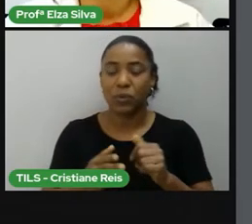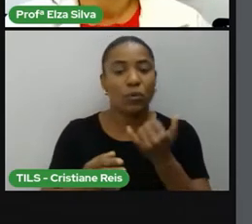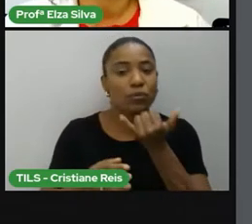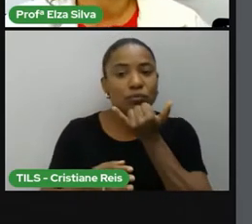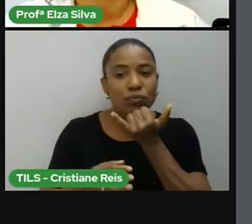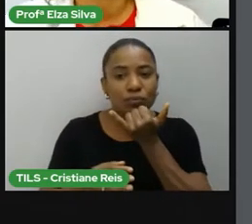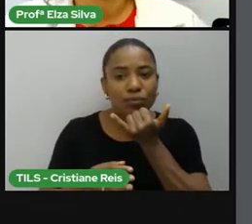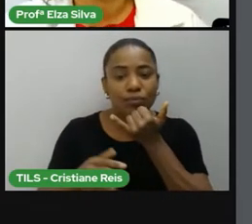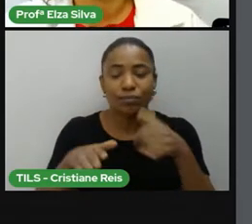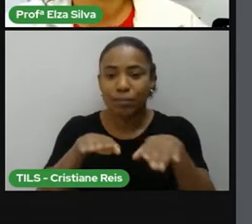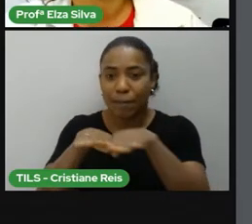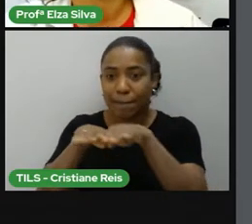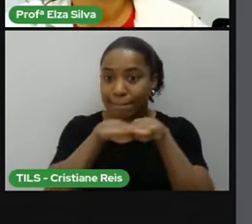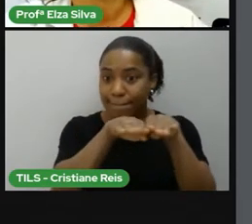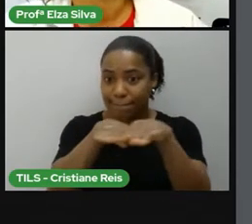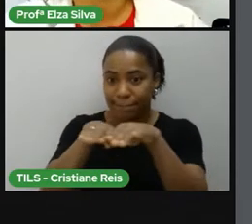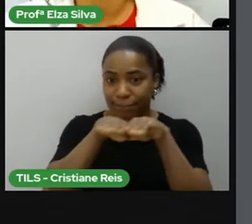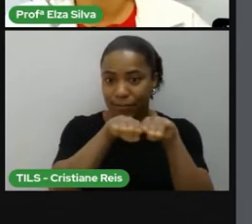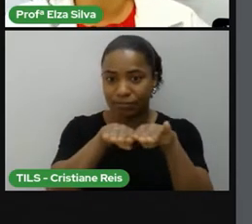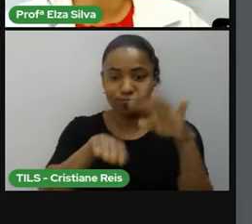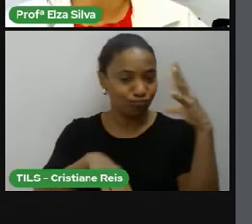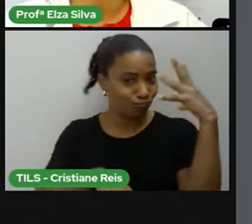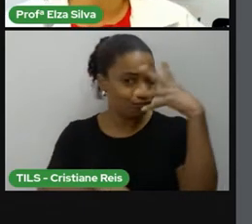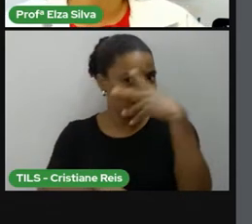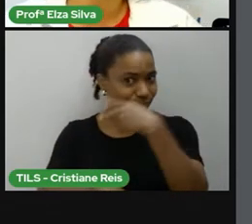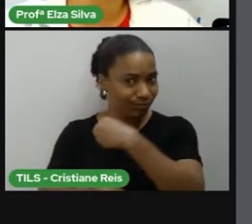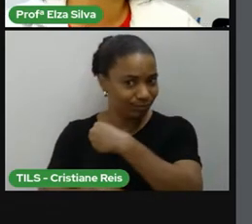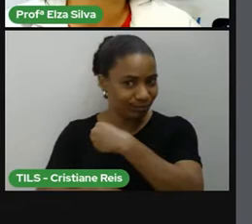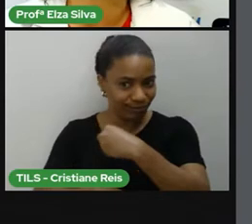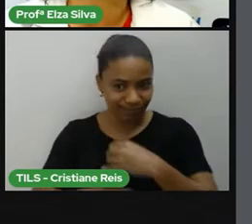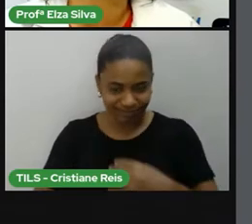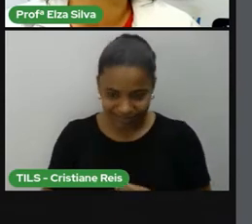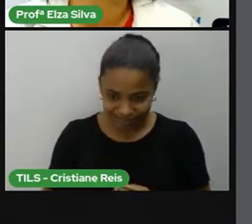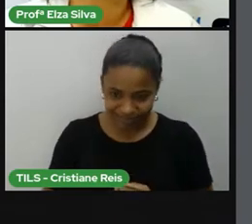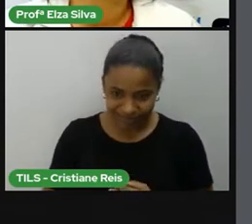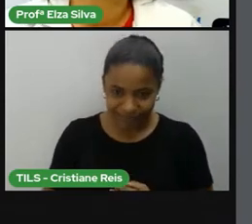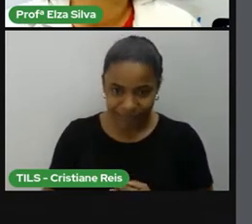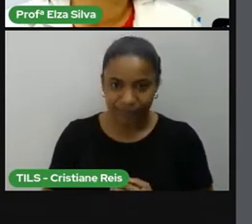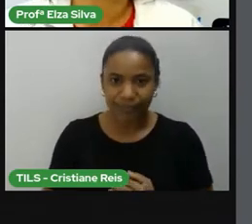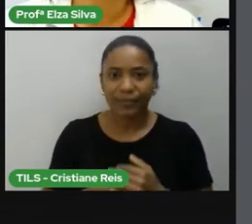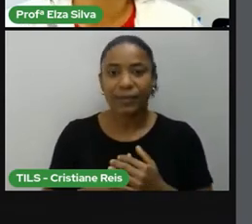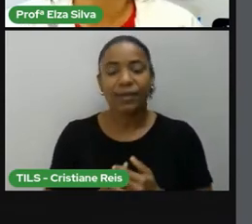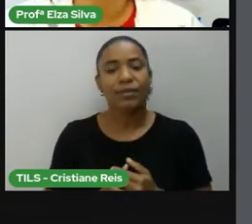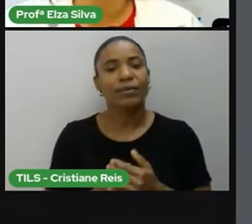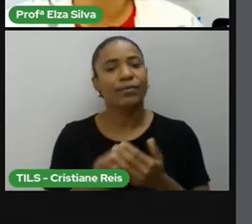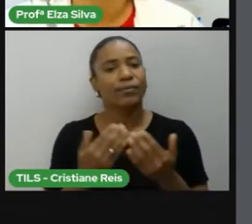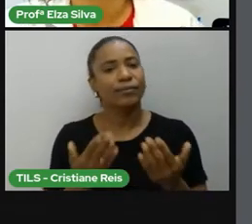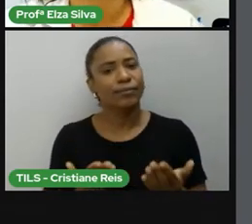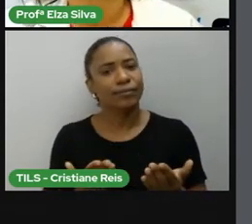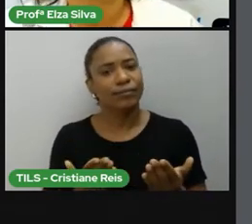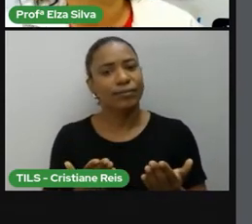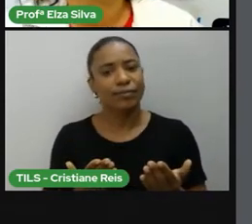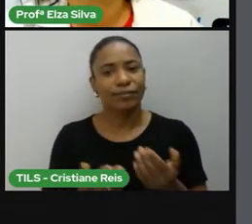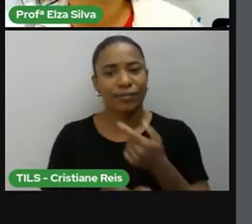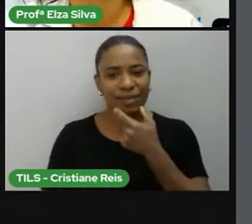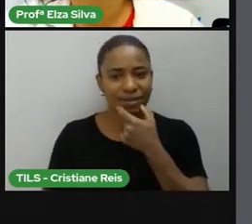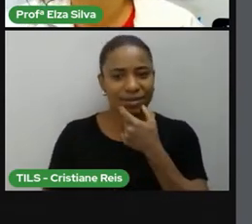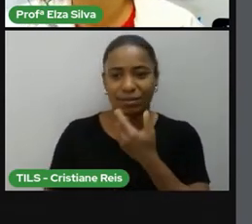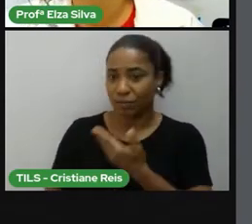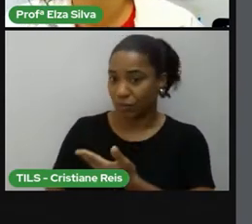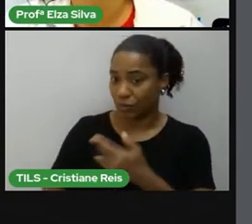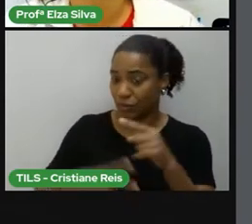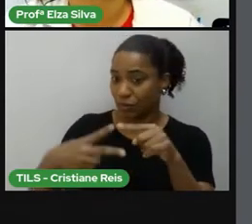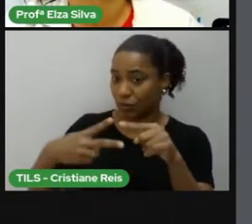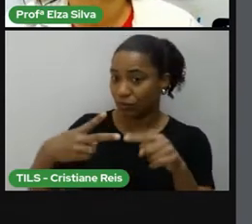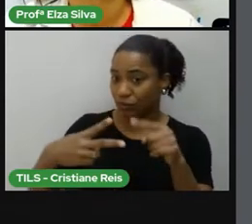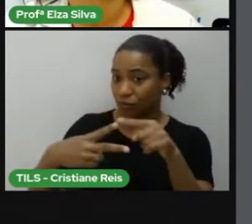Para debater, traçamos dois objetivos. What are we going to learn today? O que é que nós vamos